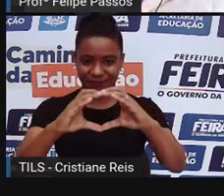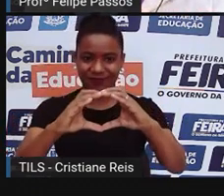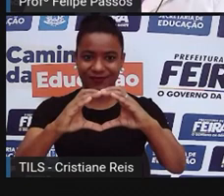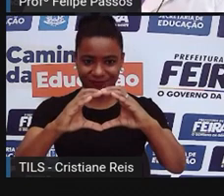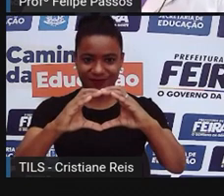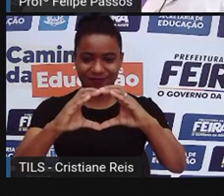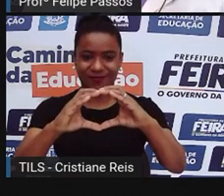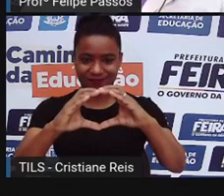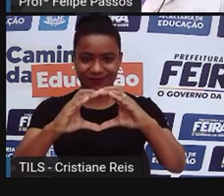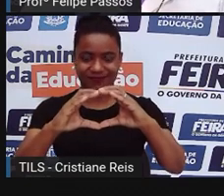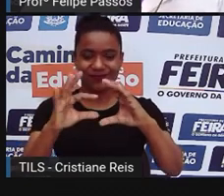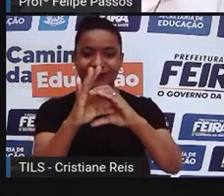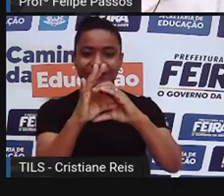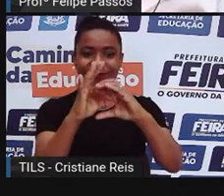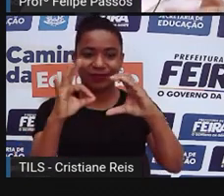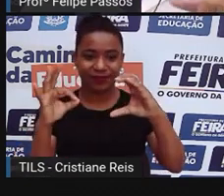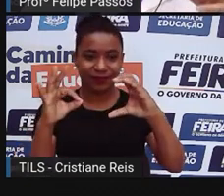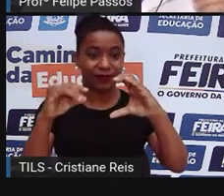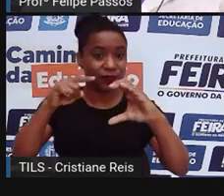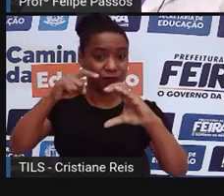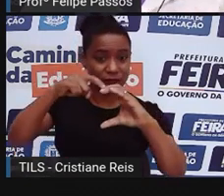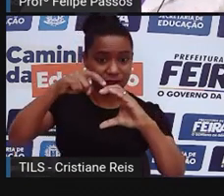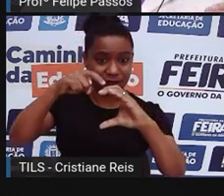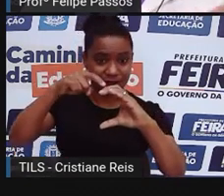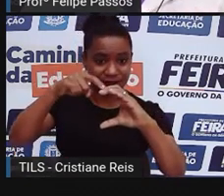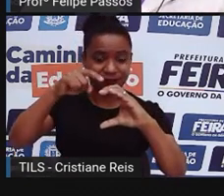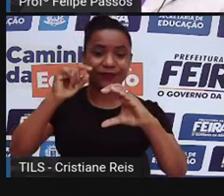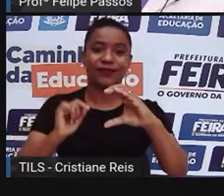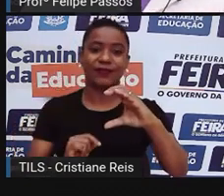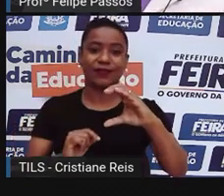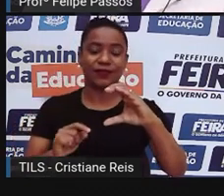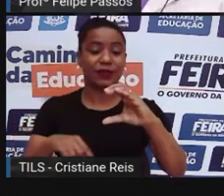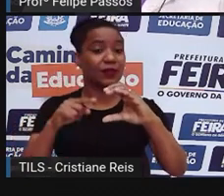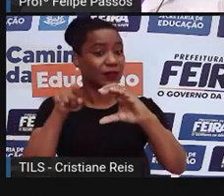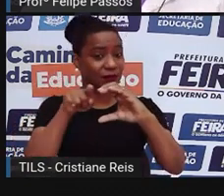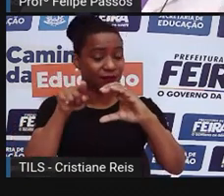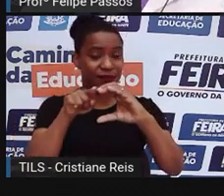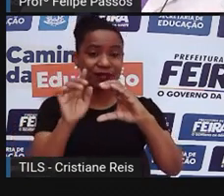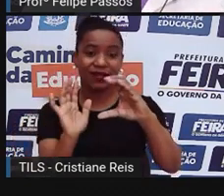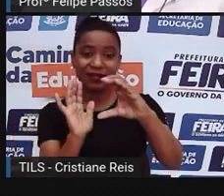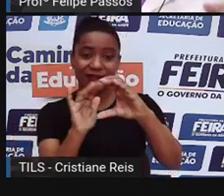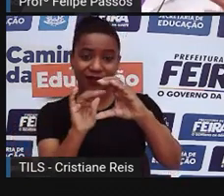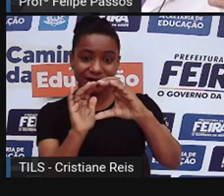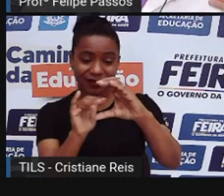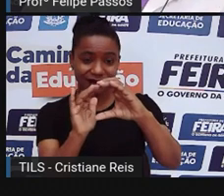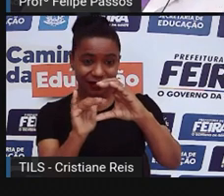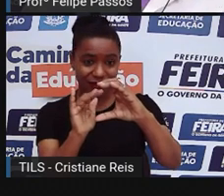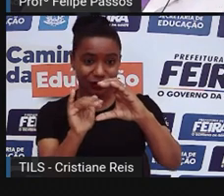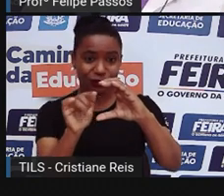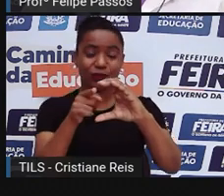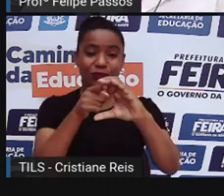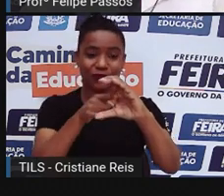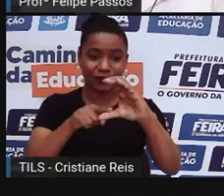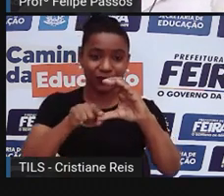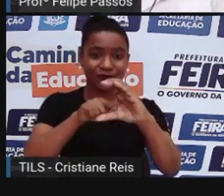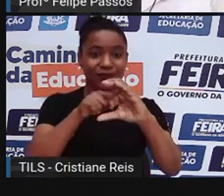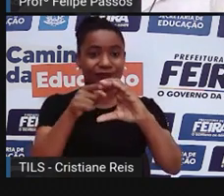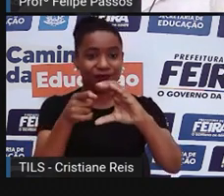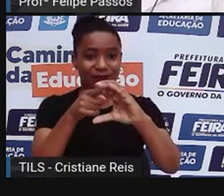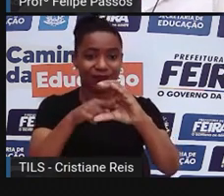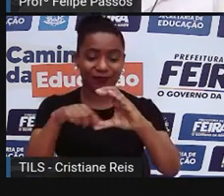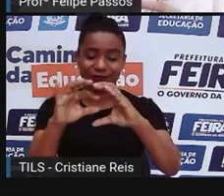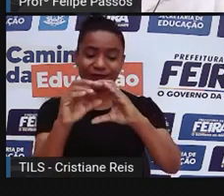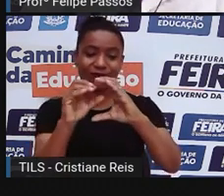a célula termina, né? Tem também material genético que em algumas células tá dentro de um núcleo, em outras